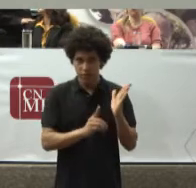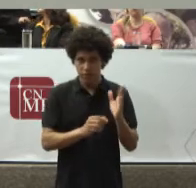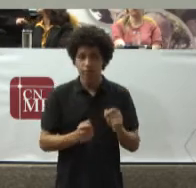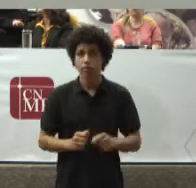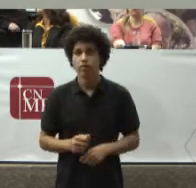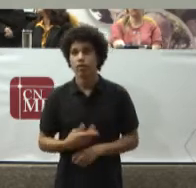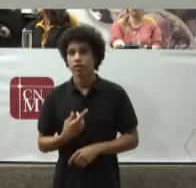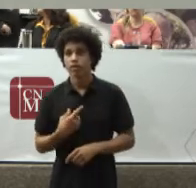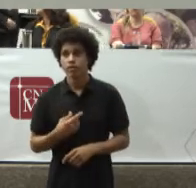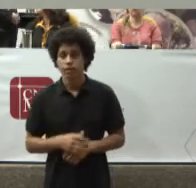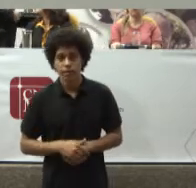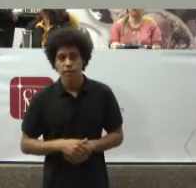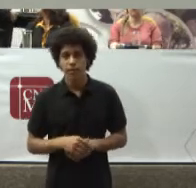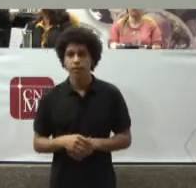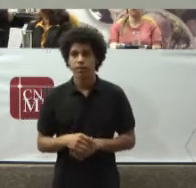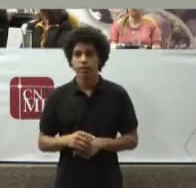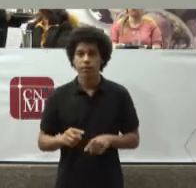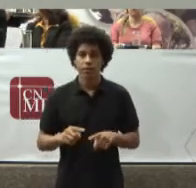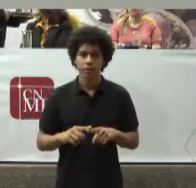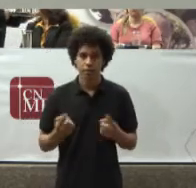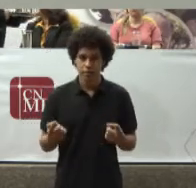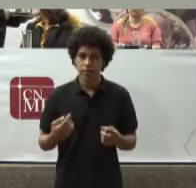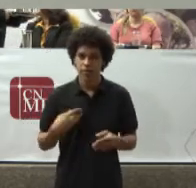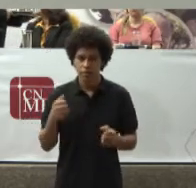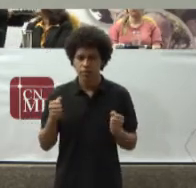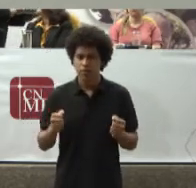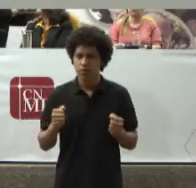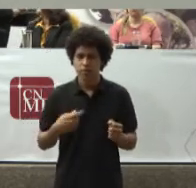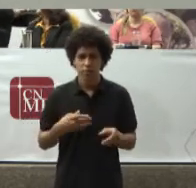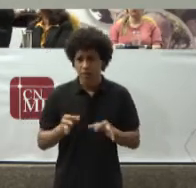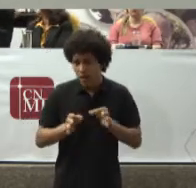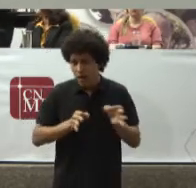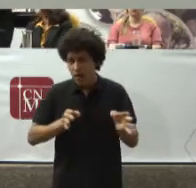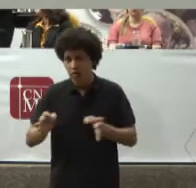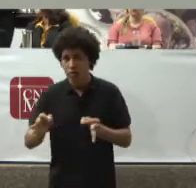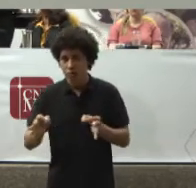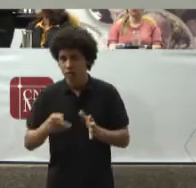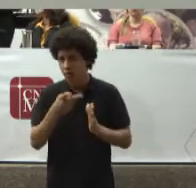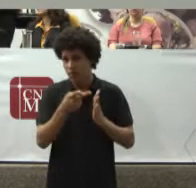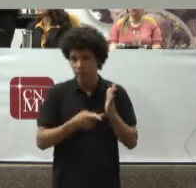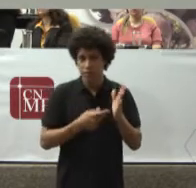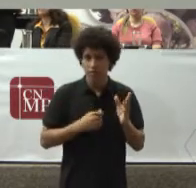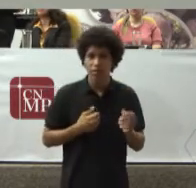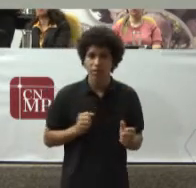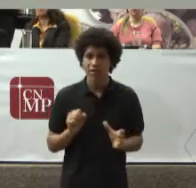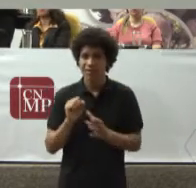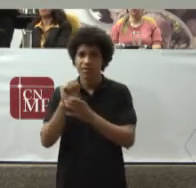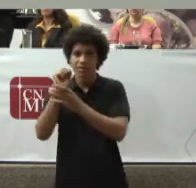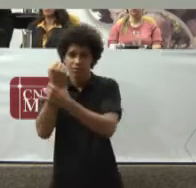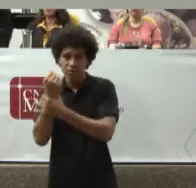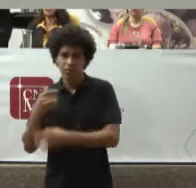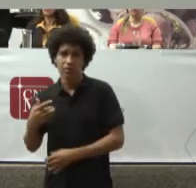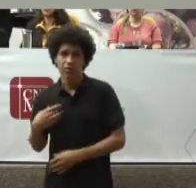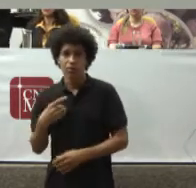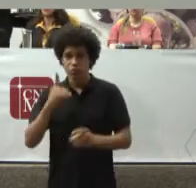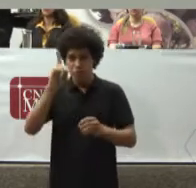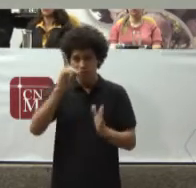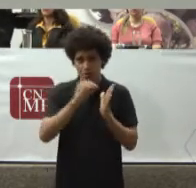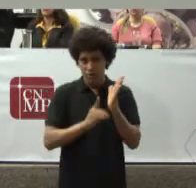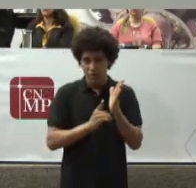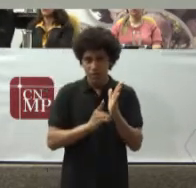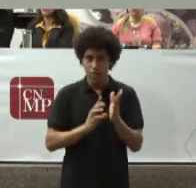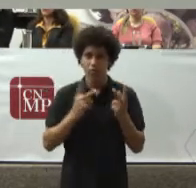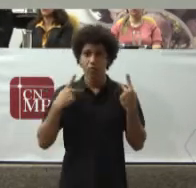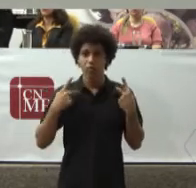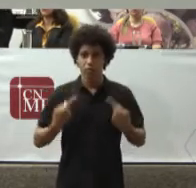Pública Para uma correção Que vem A assegurar Esse direito Humano Garantido Na Constituição E